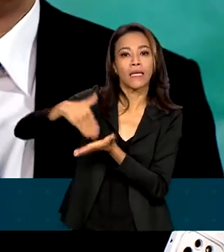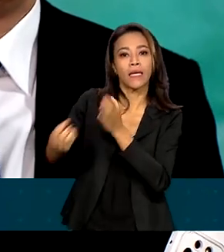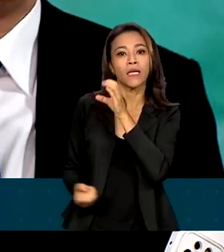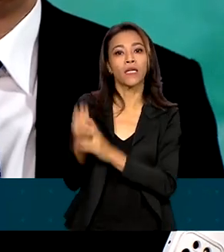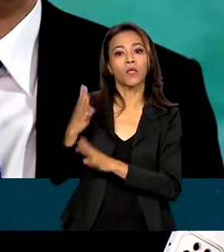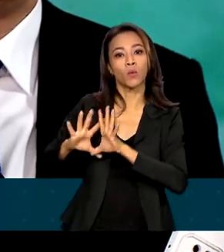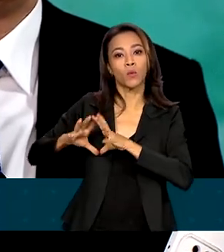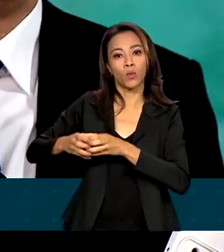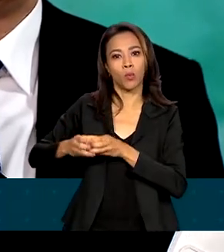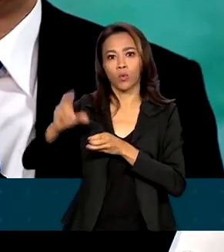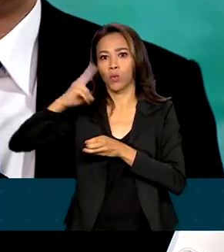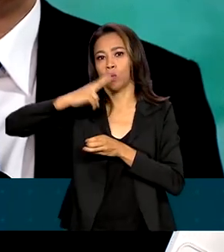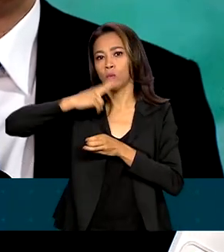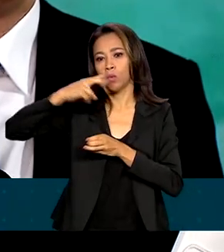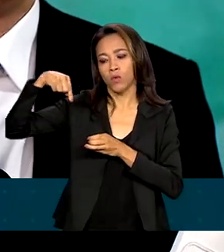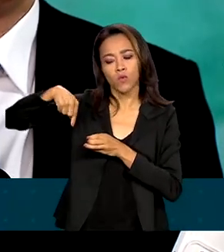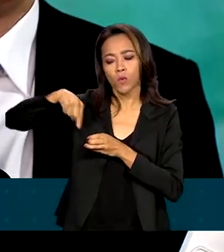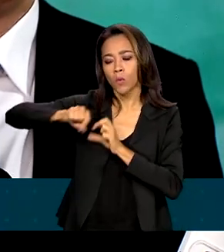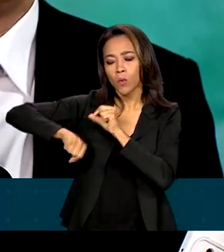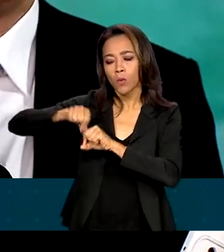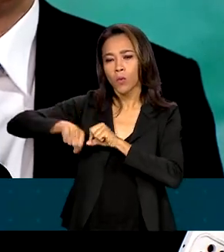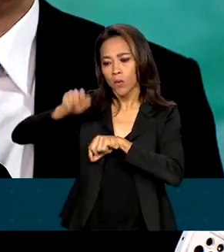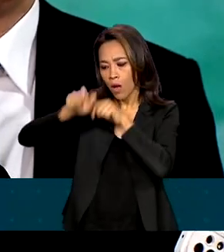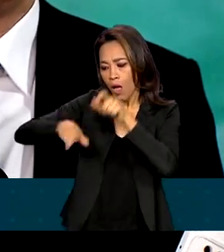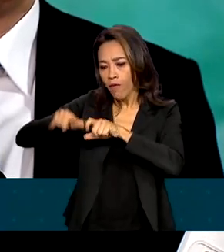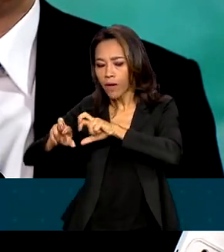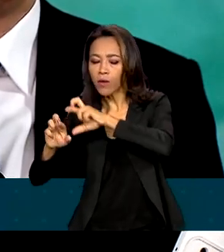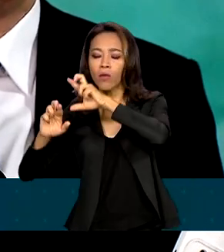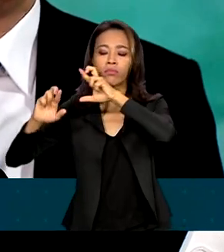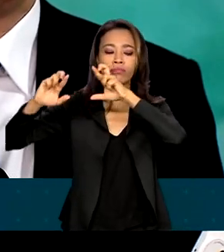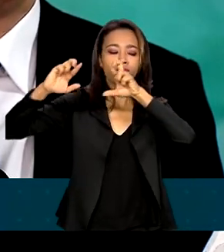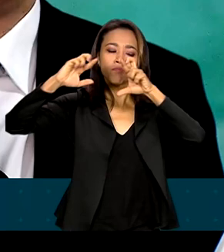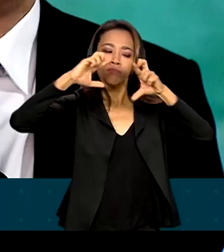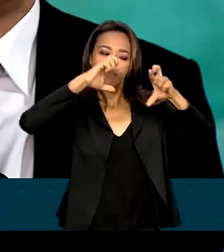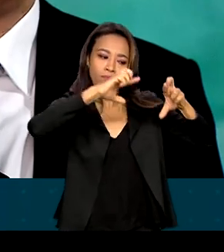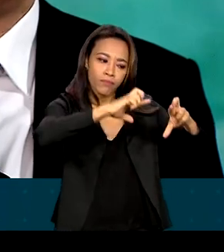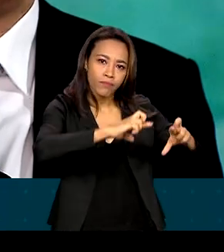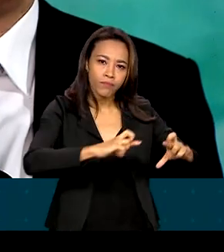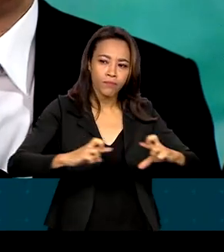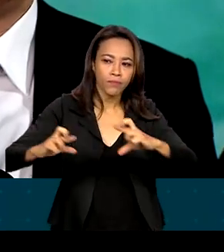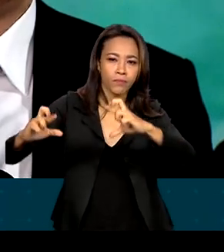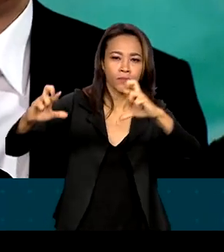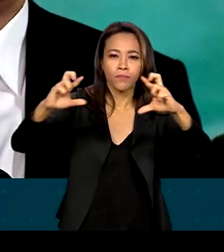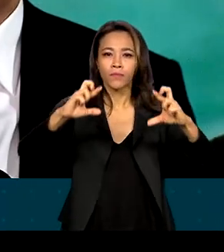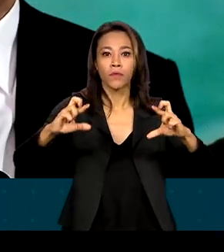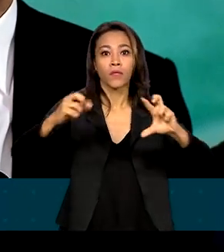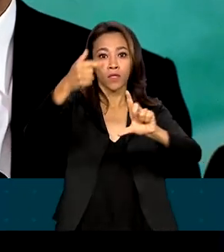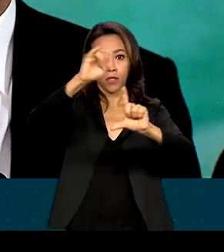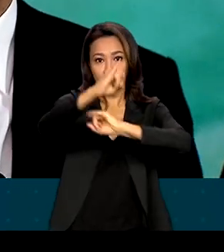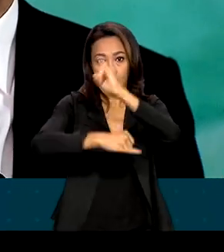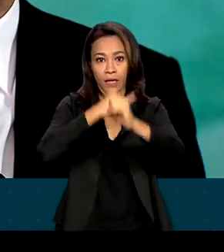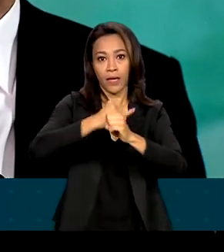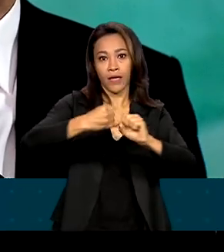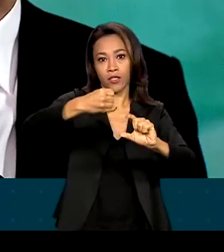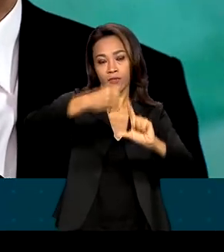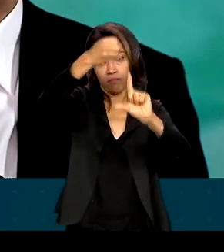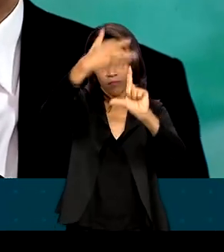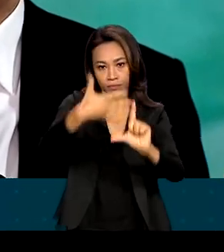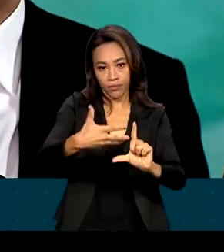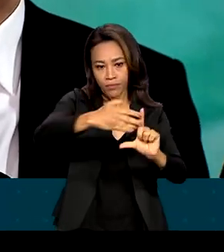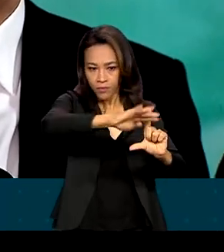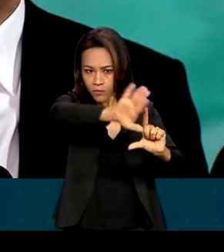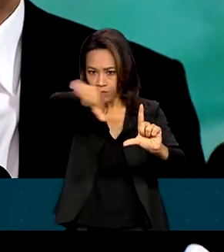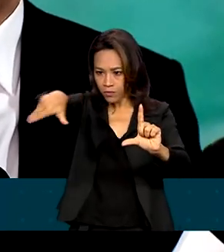emergencial de monitoramento daquilo que é chamado de Deep Web, Dark Web, porque nós estamos